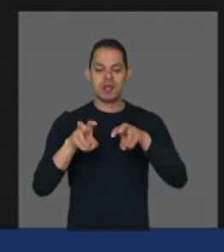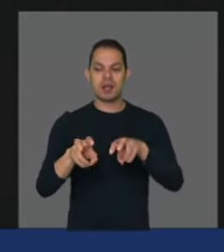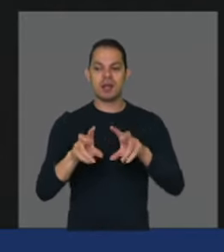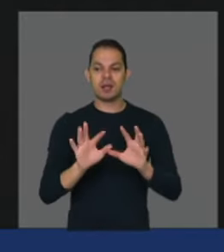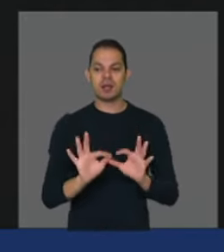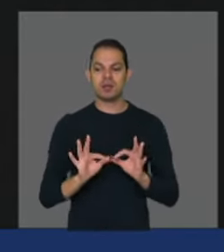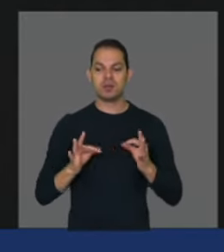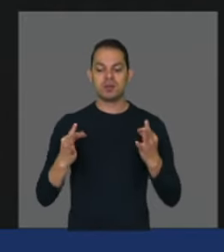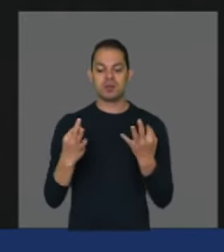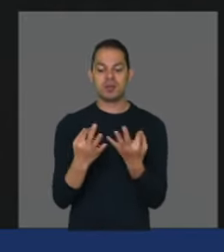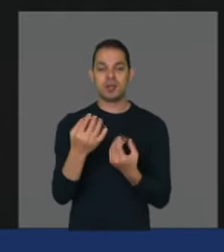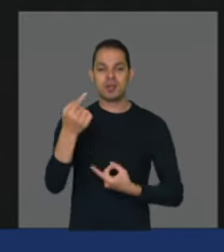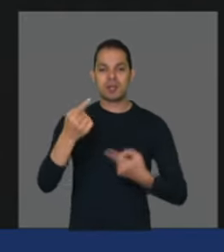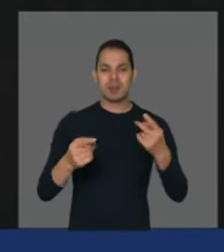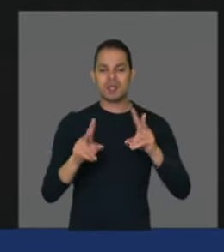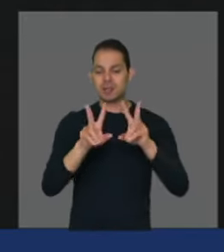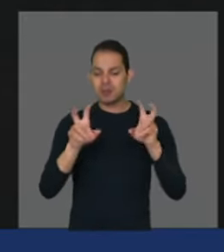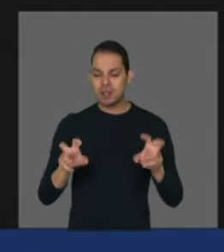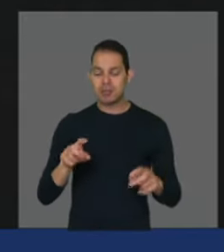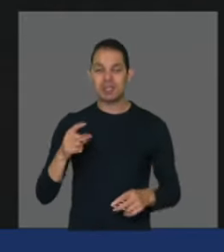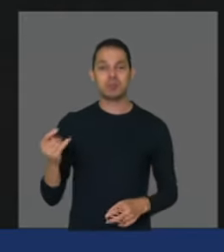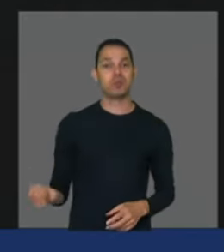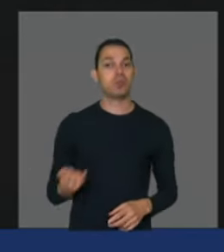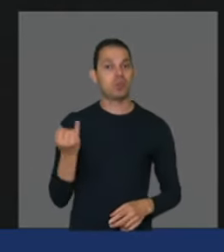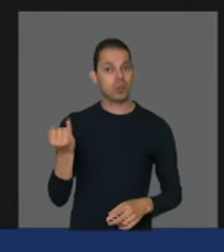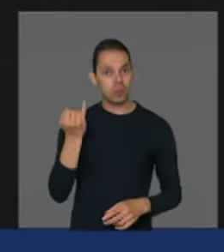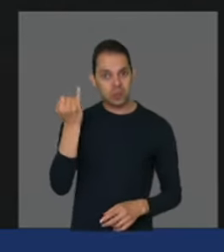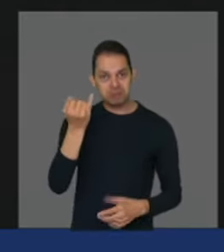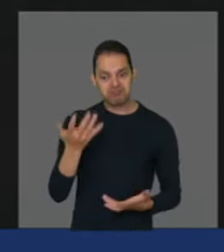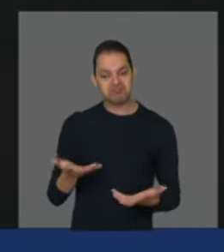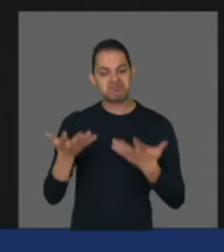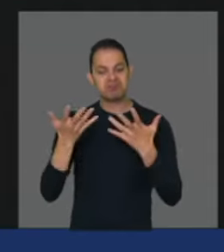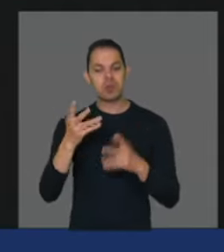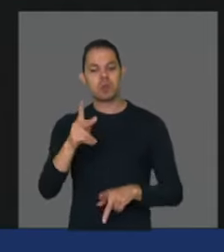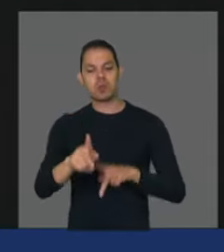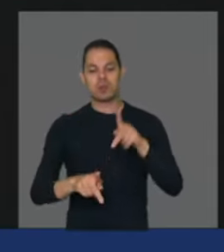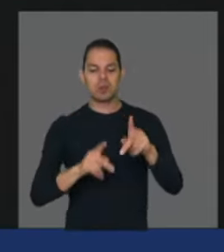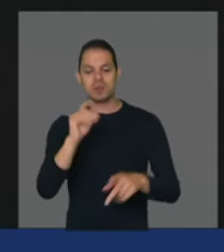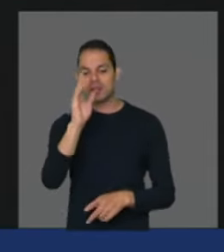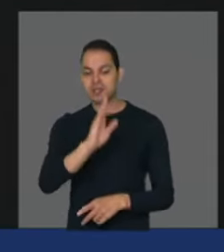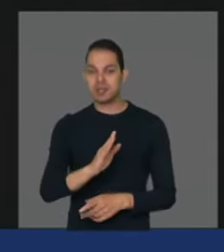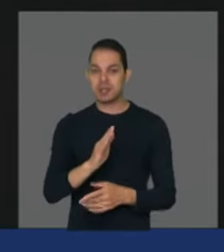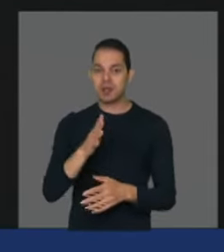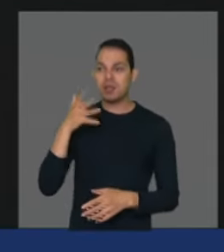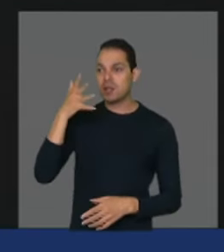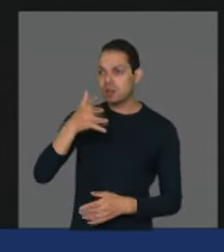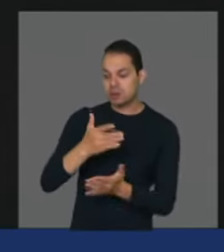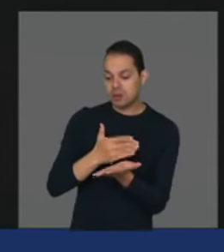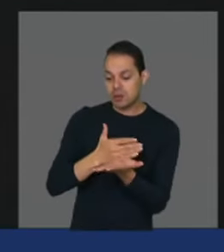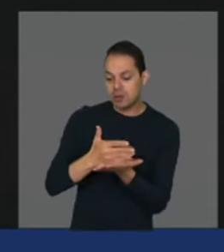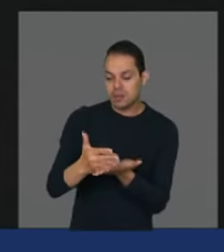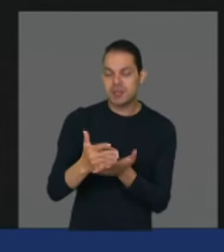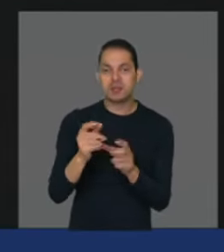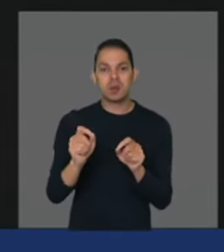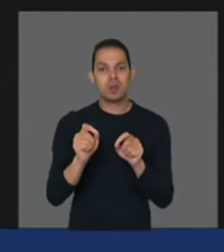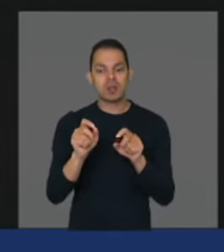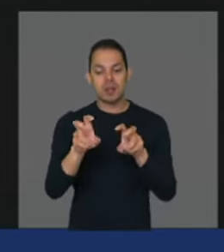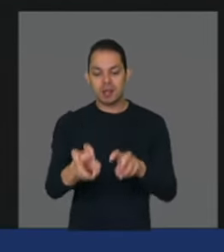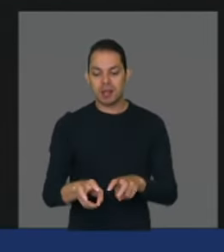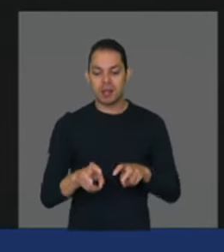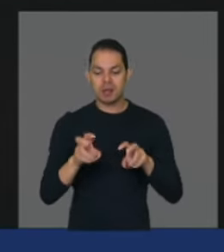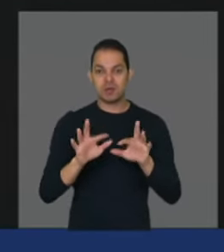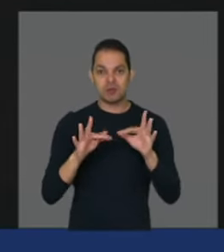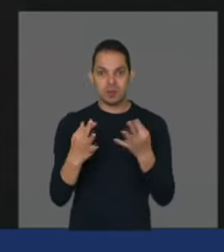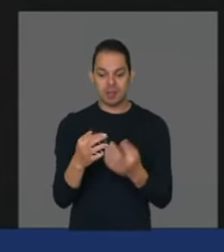um tema que é fundamental para o povo brasileiro e eu quero iniciar dizendo que a agricultura familiar é responsável